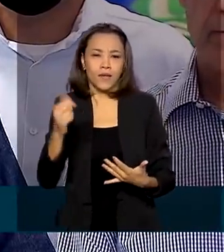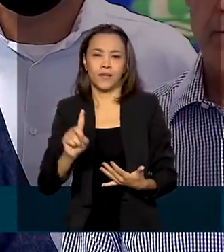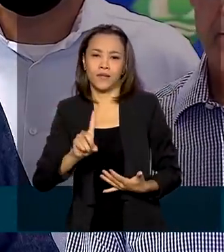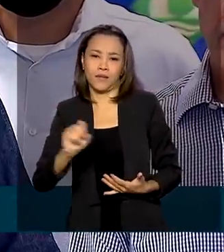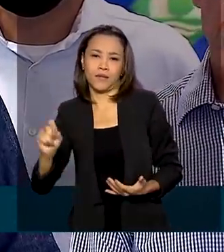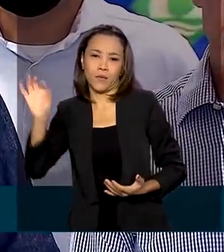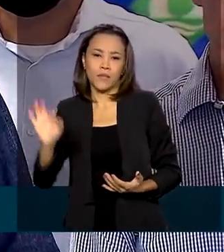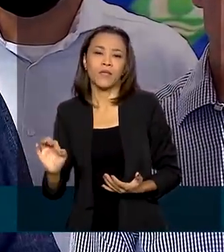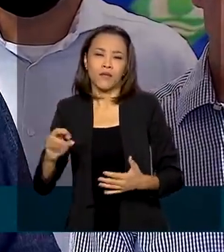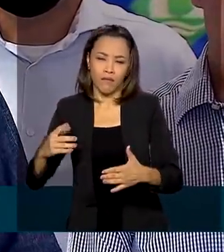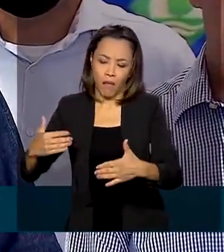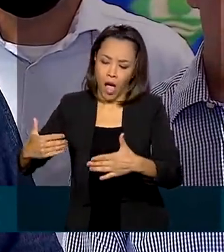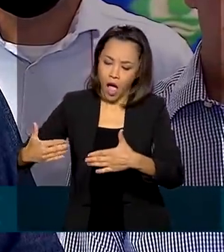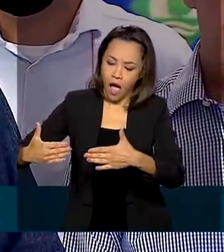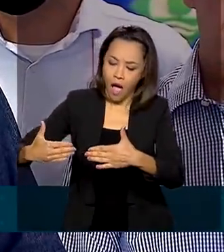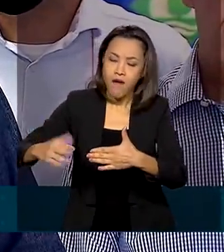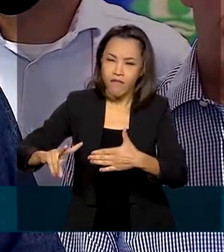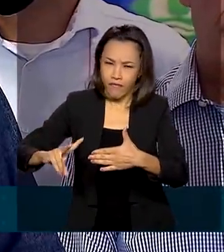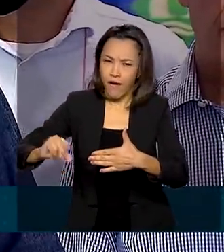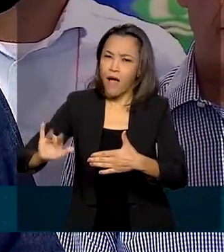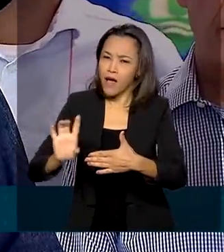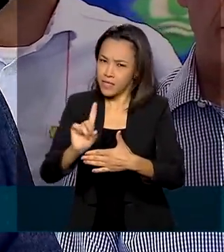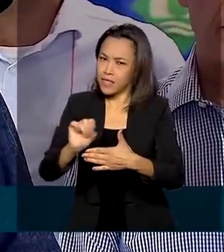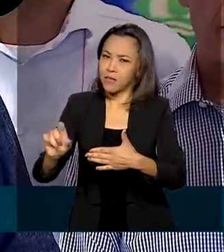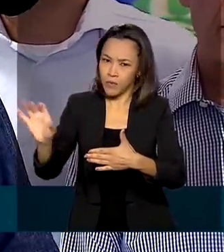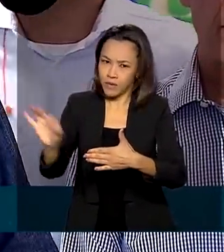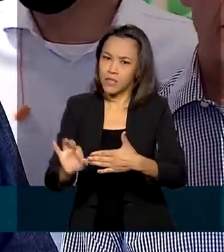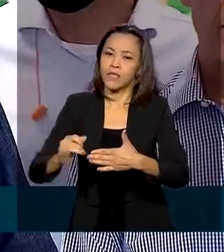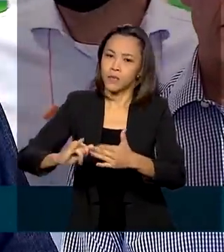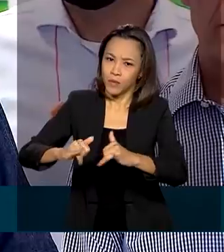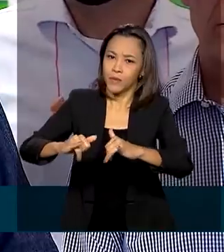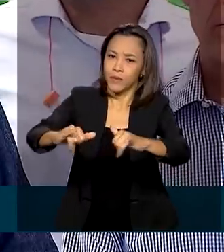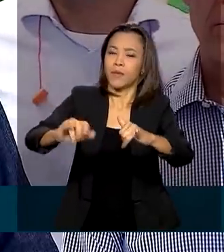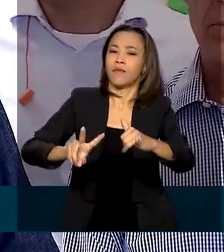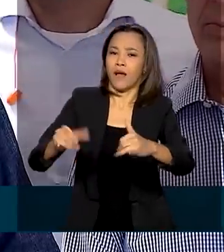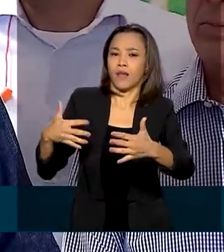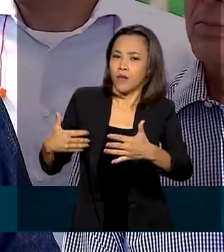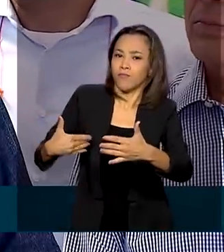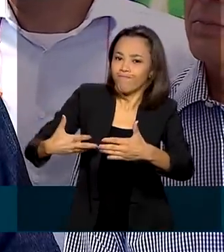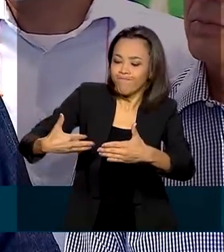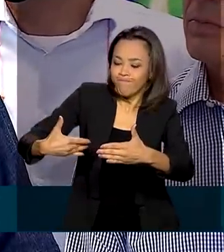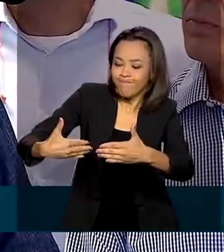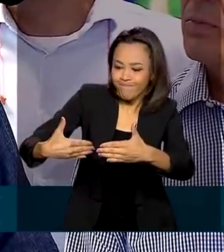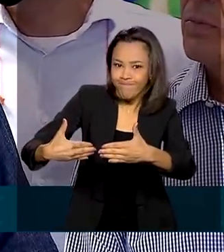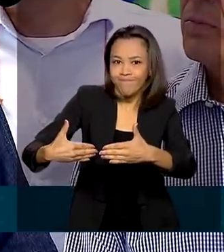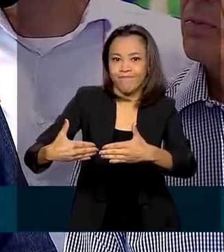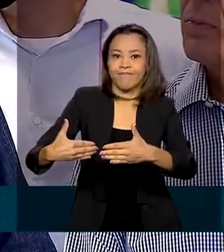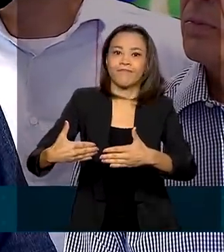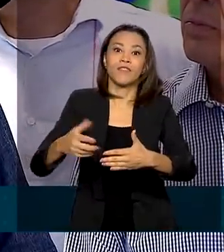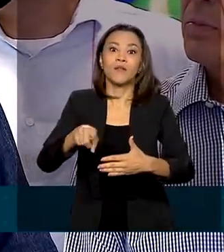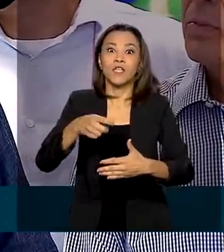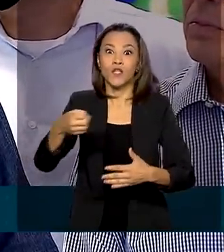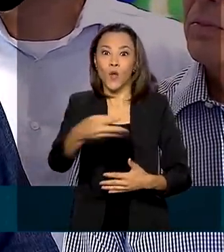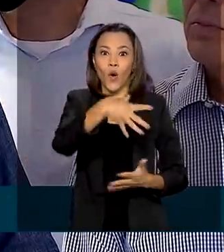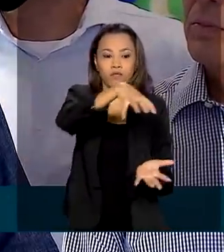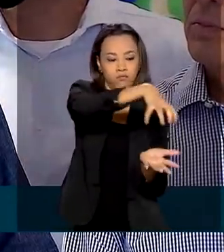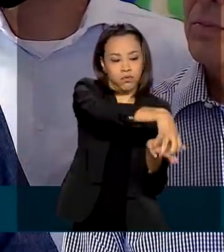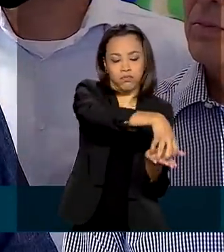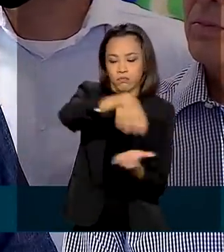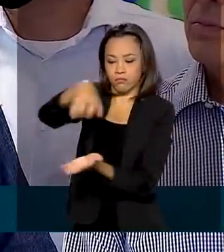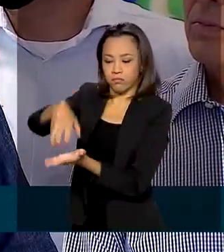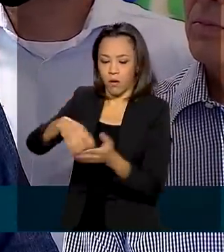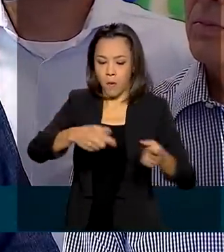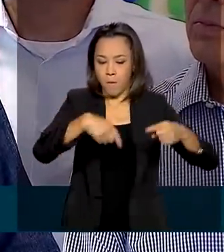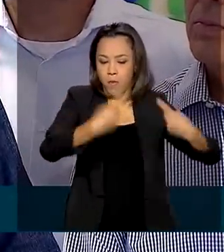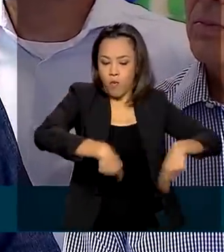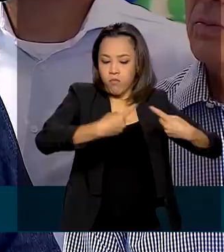nos próximos dias, como nós vimos agora há pouco aqui, ao apertarmos o start de novos geradores, de